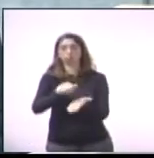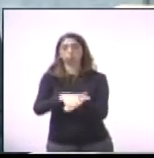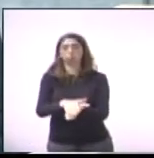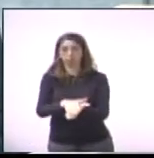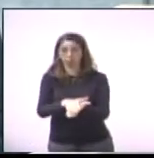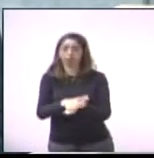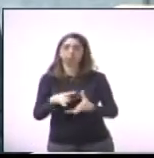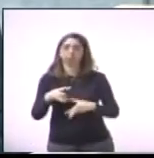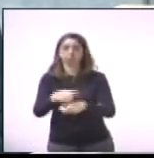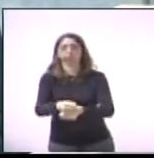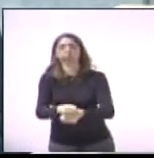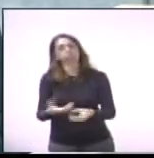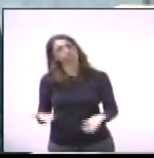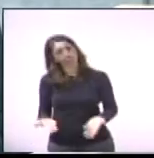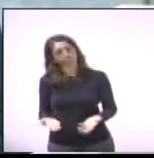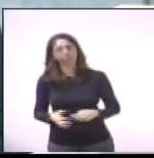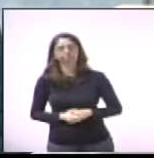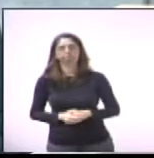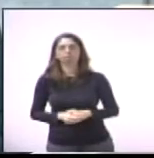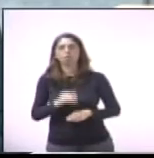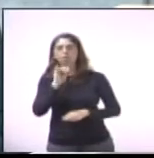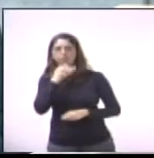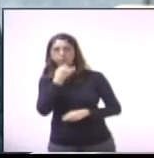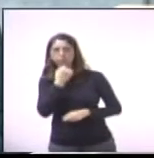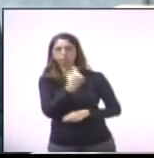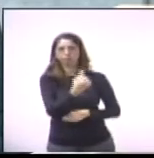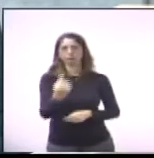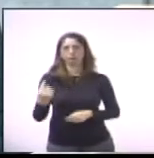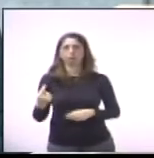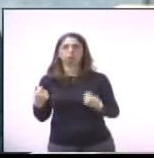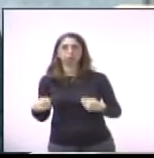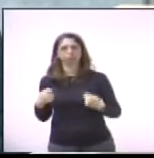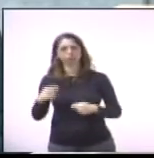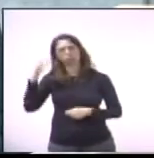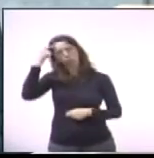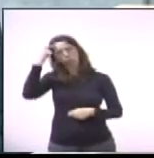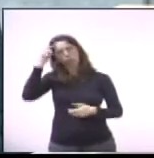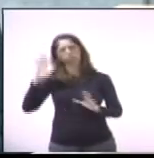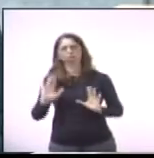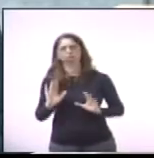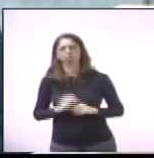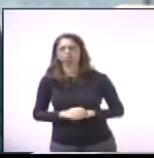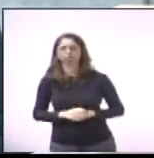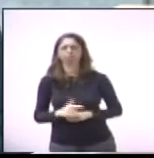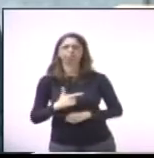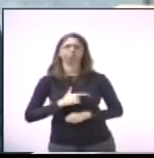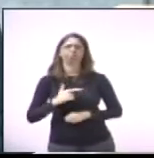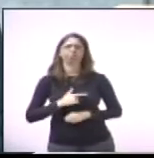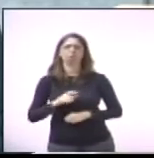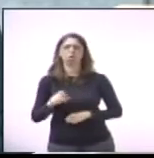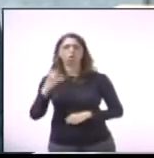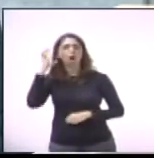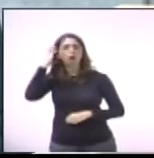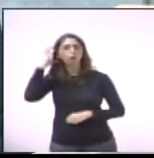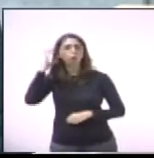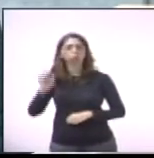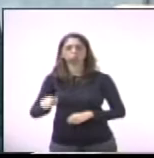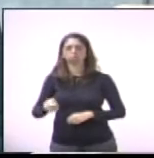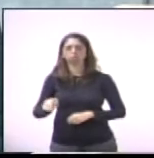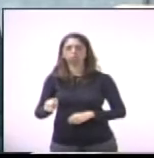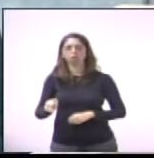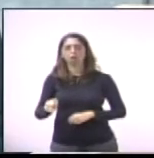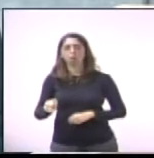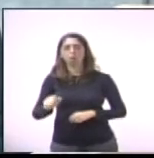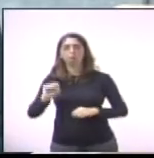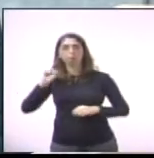consciência inerente de cada um. Deixar carro em alto som, os bares até de madrugada, em locais